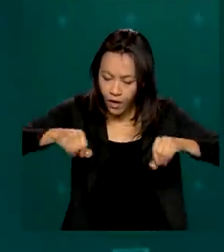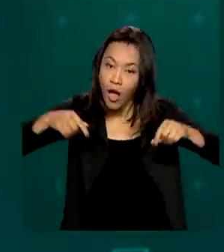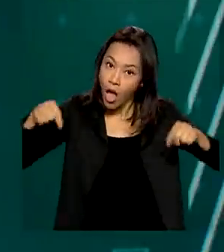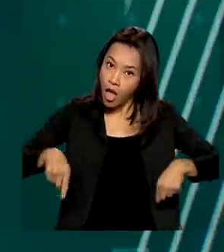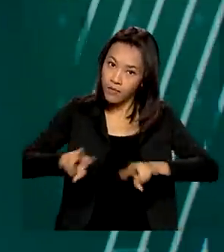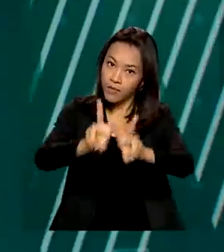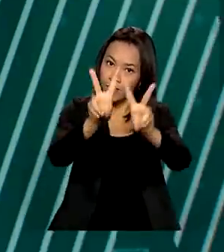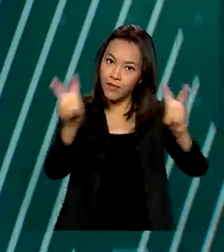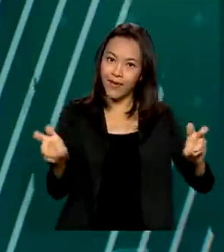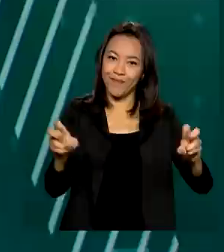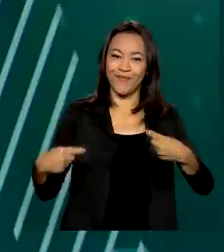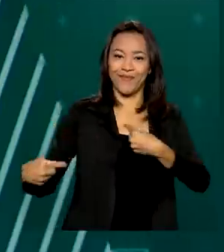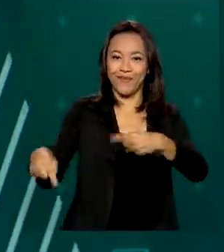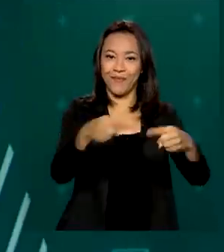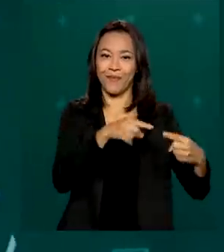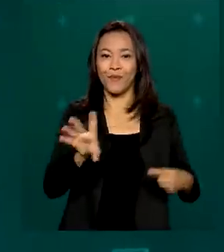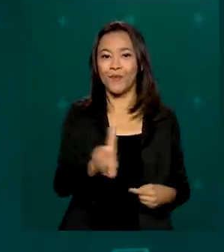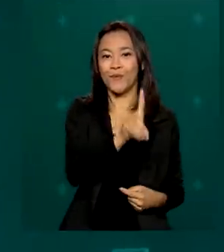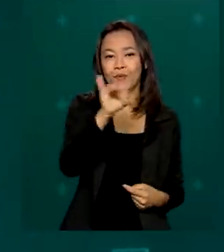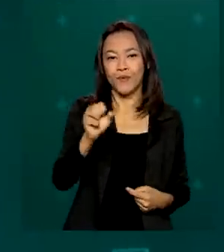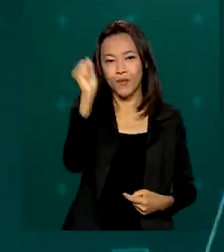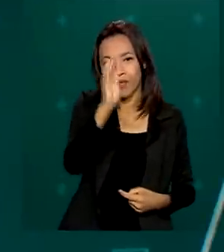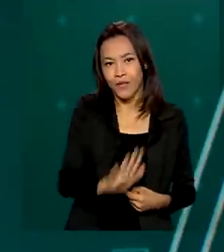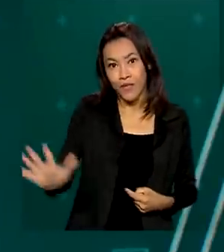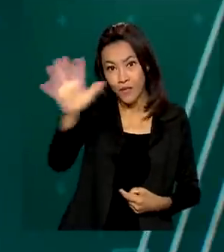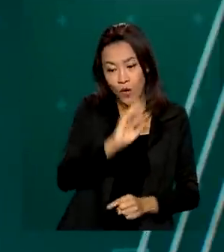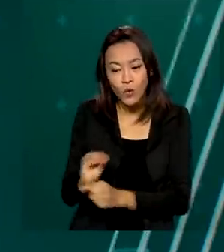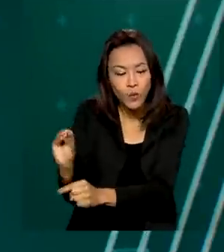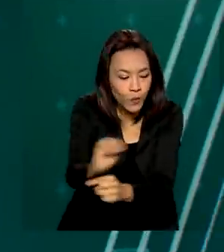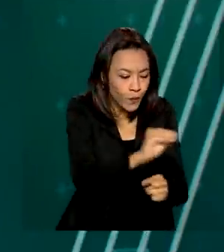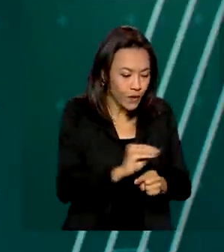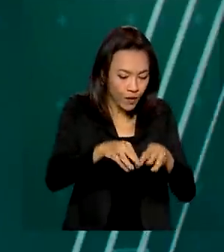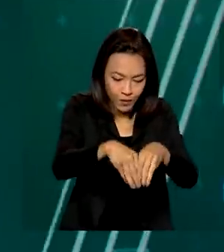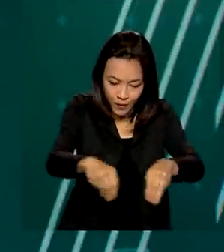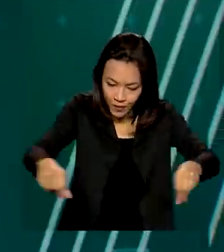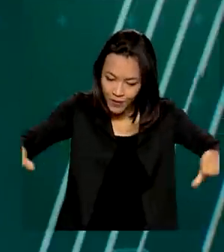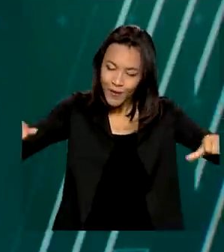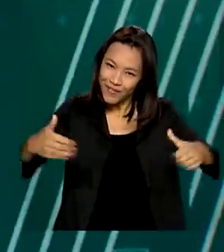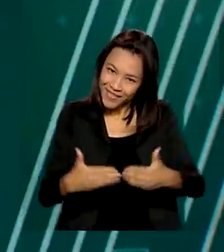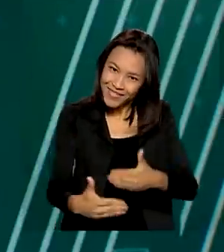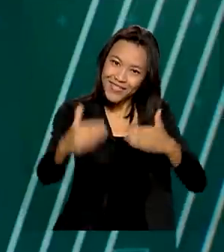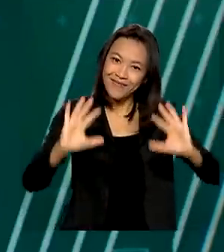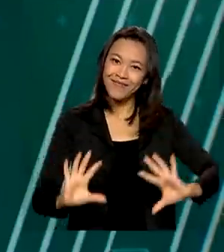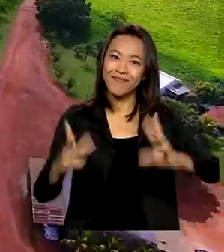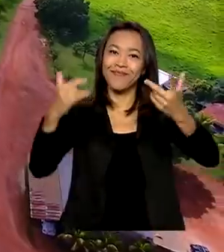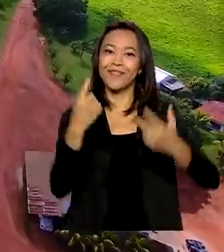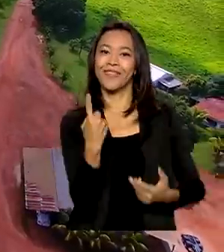debate sobre o Dia Nacional da Conservação do Solo, que será comemorado dia 15 de abril.